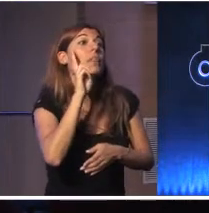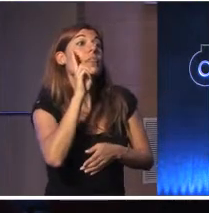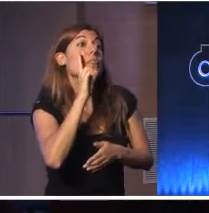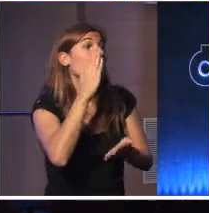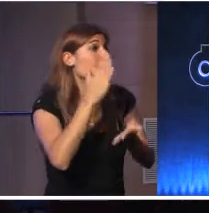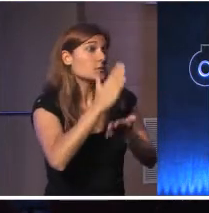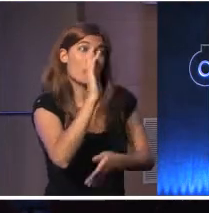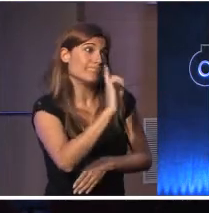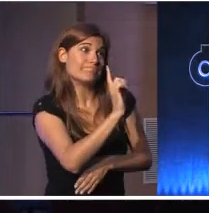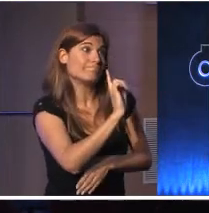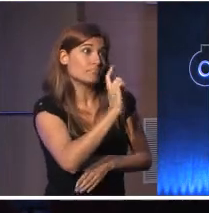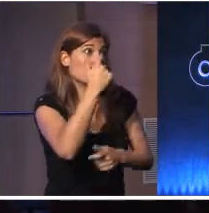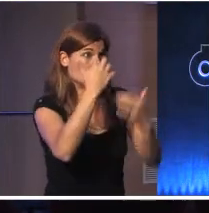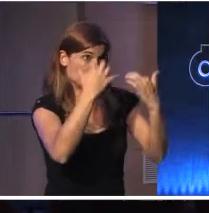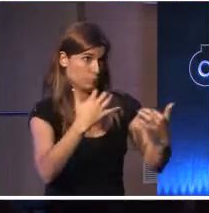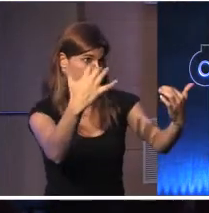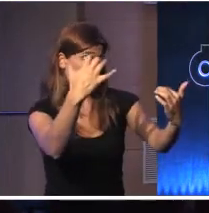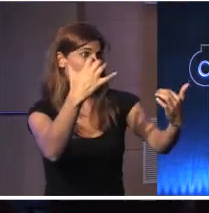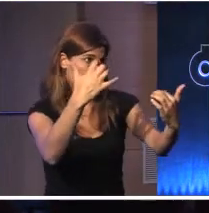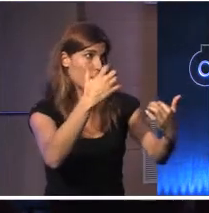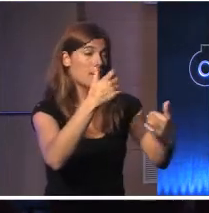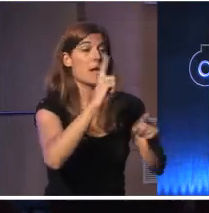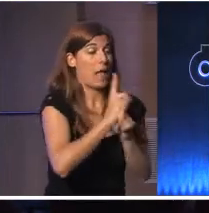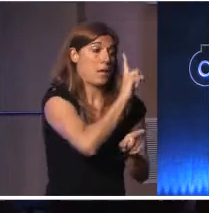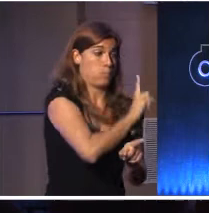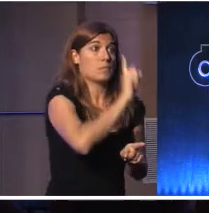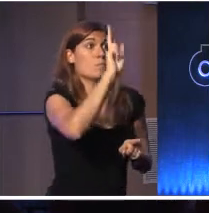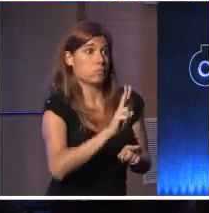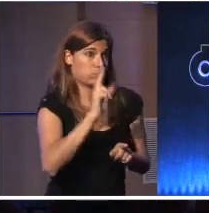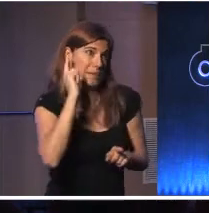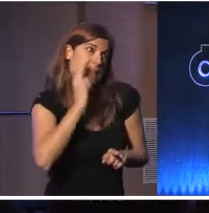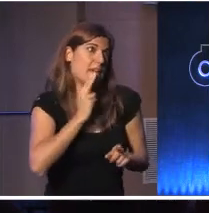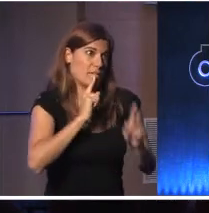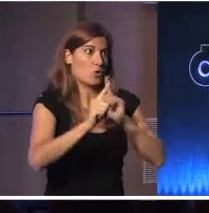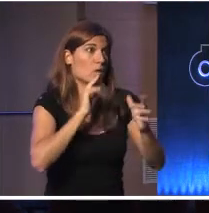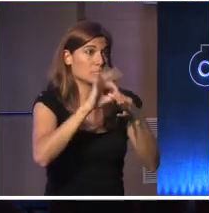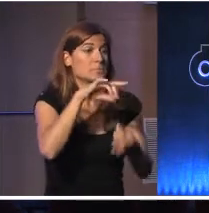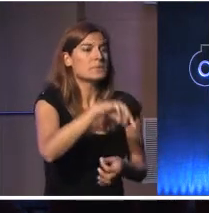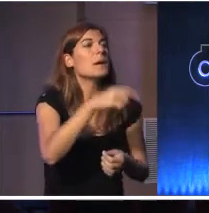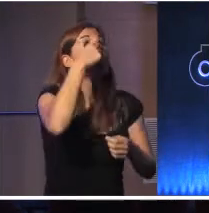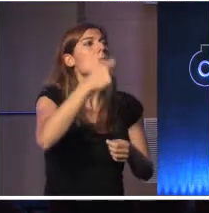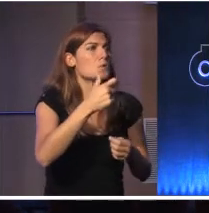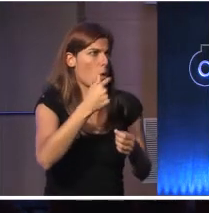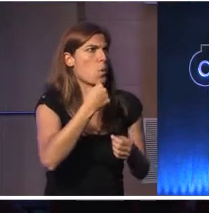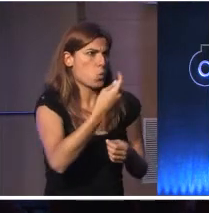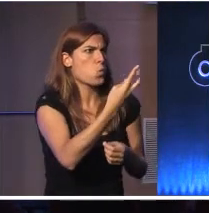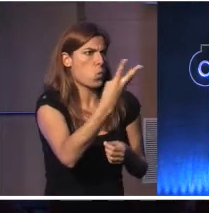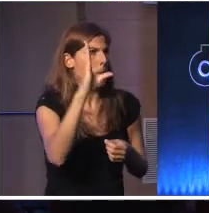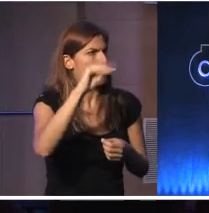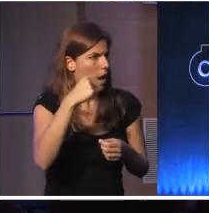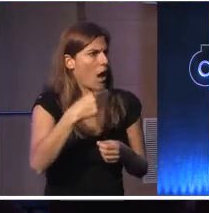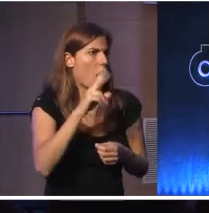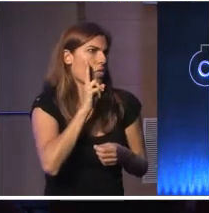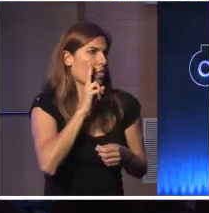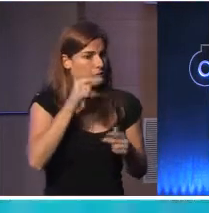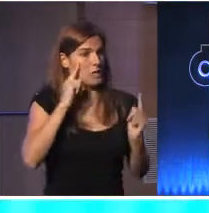a este encontro, ao Dev Talk, à segunda edição do Dev Talk. Muito mais gente está a assistir a